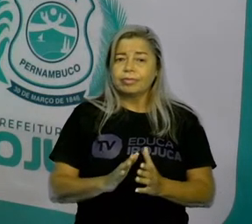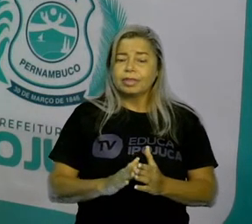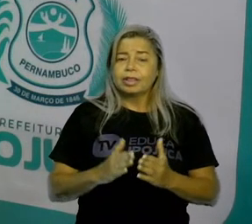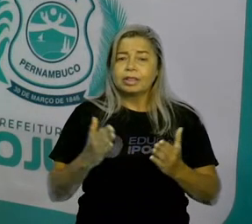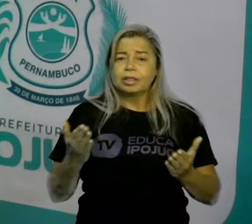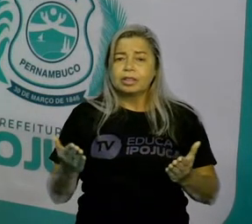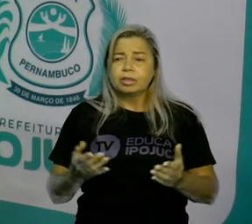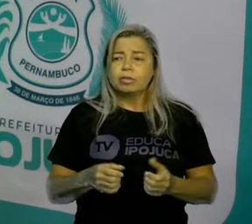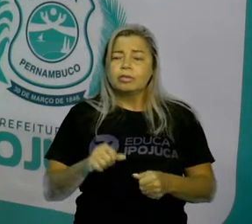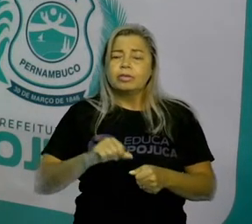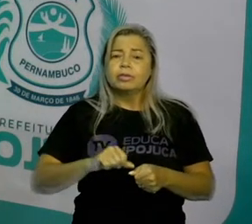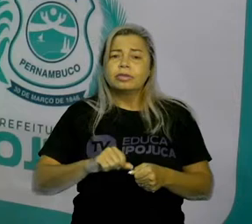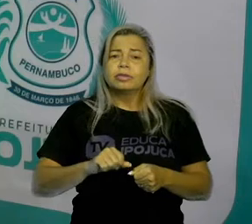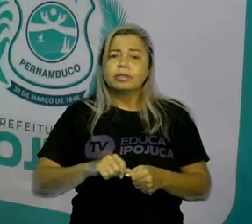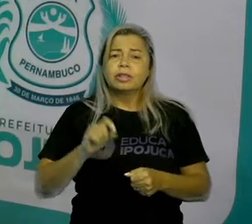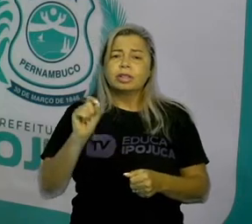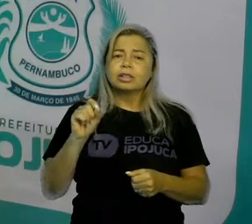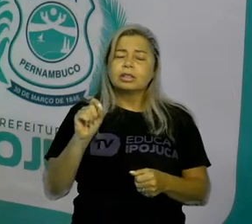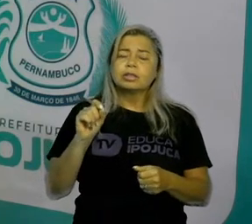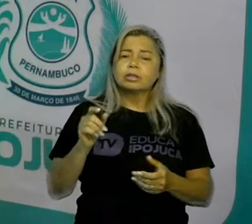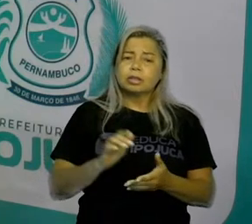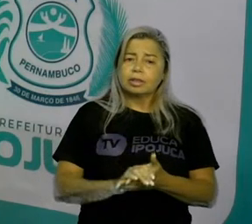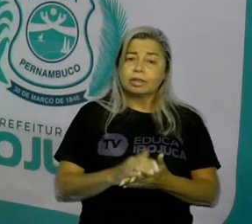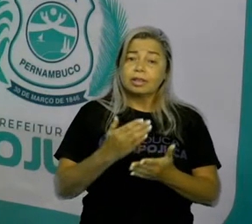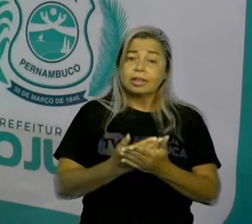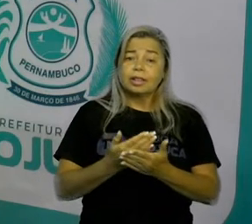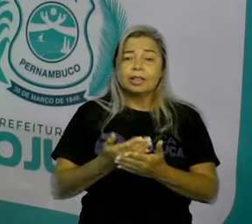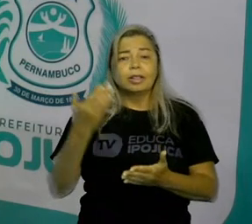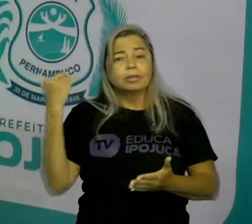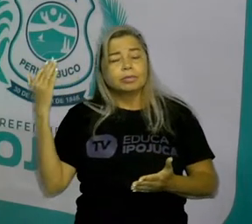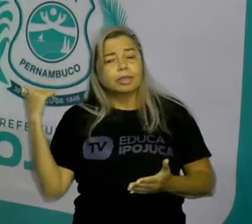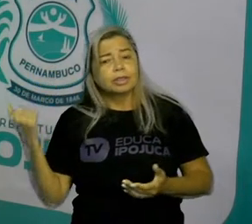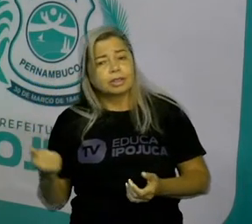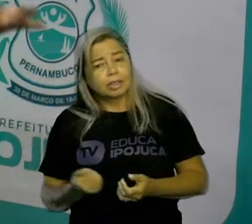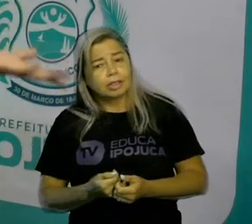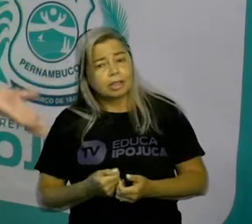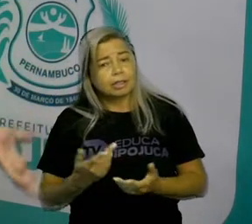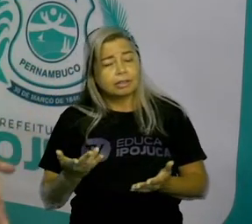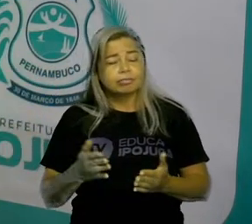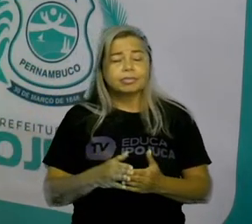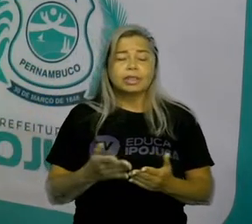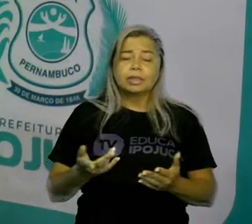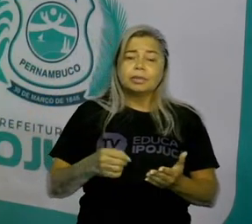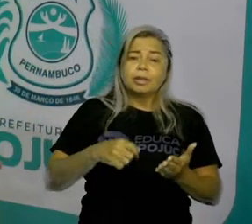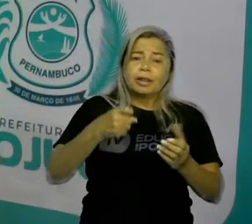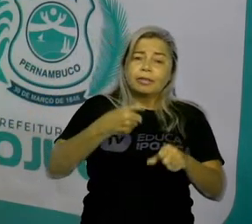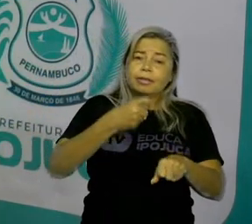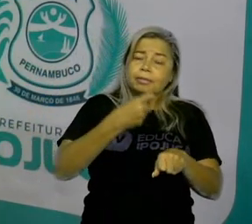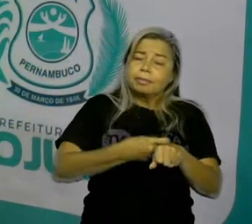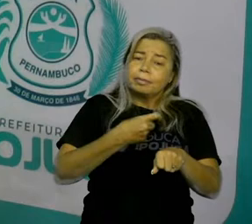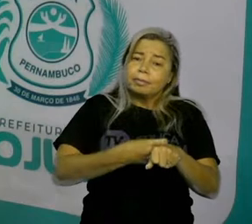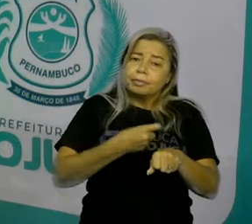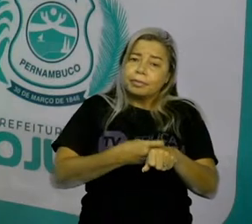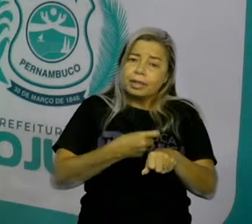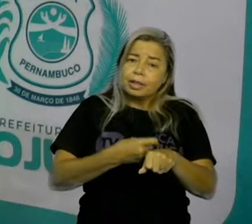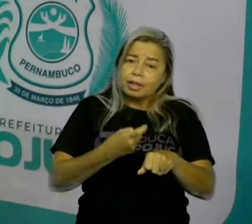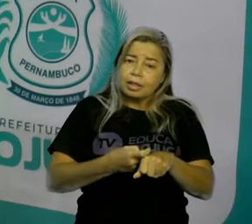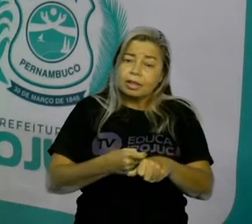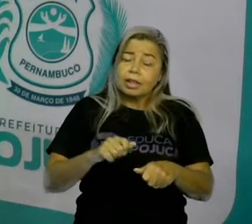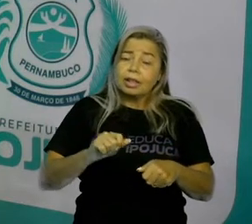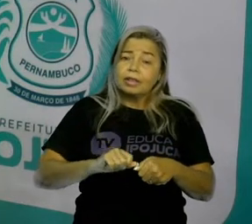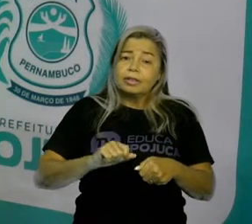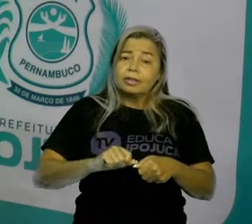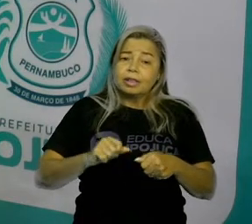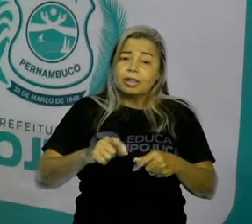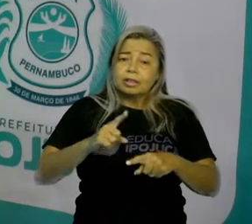Na aula passada, a gente viu que eles pegavam pedras, lascadas, amarravam e produziam as suas próprias